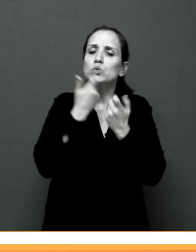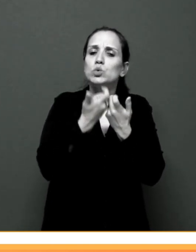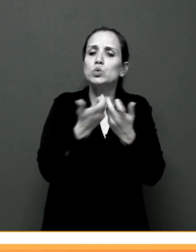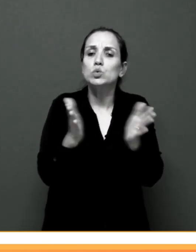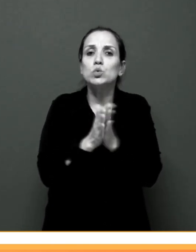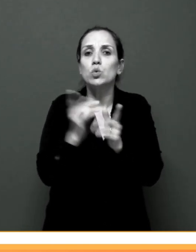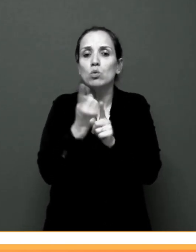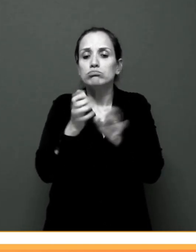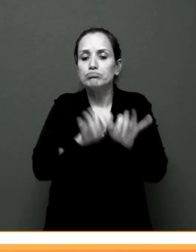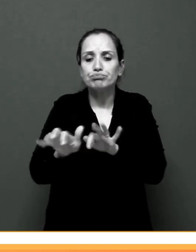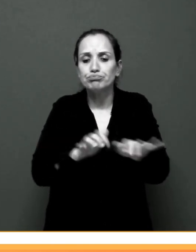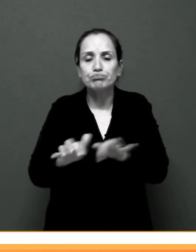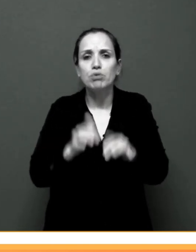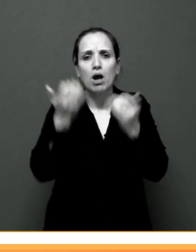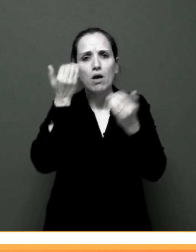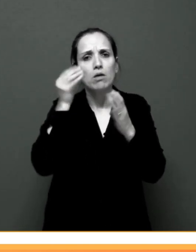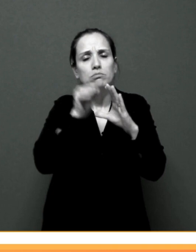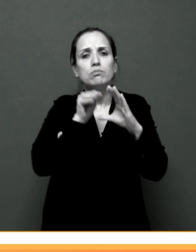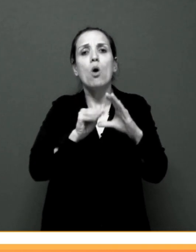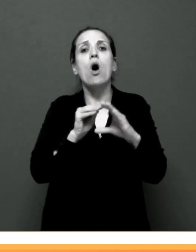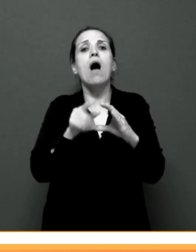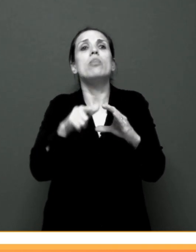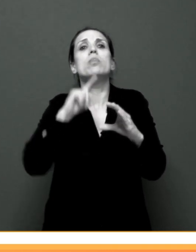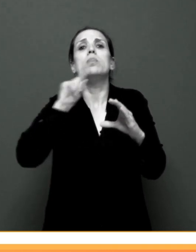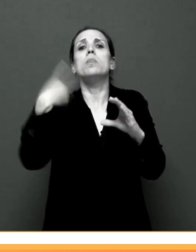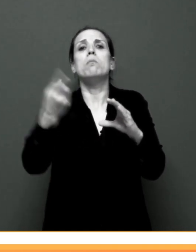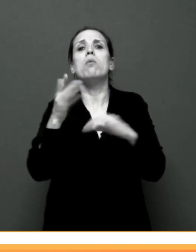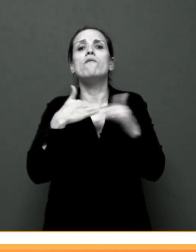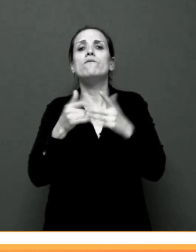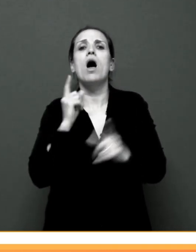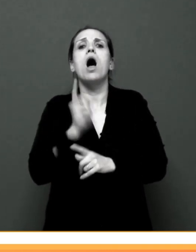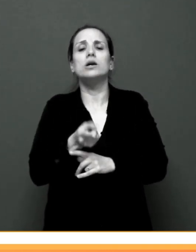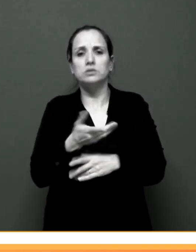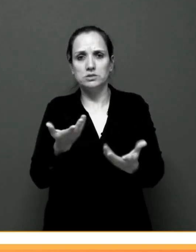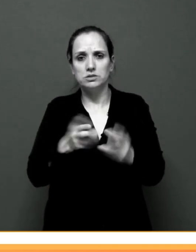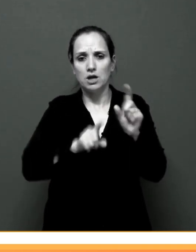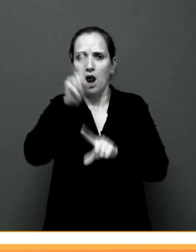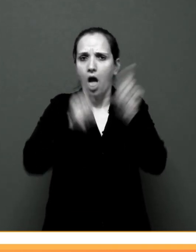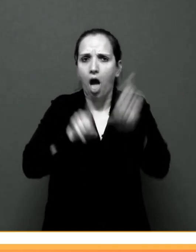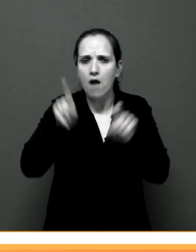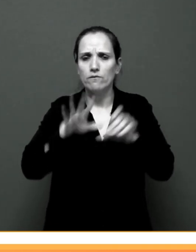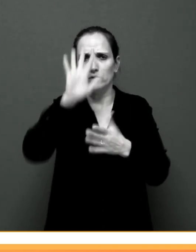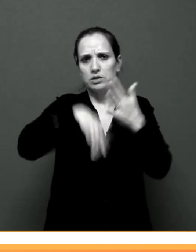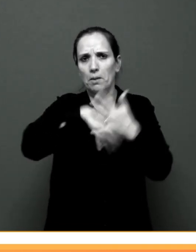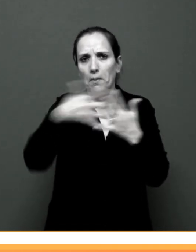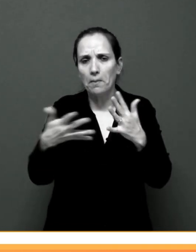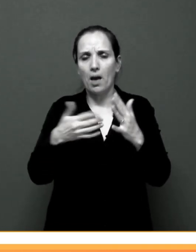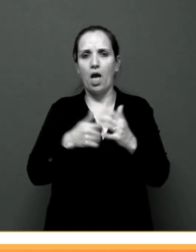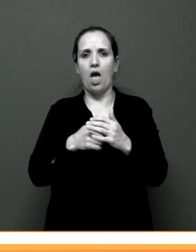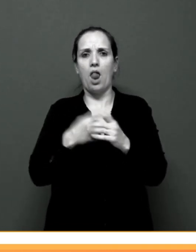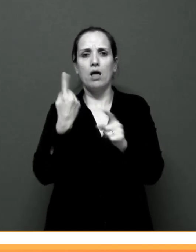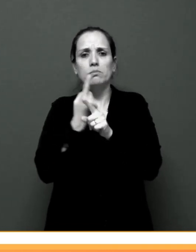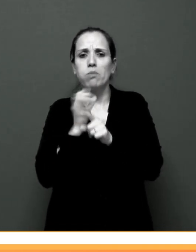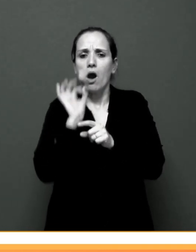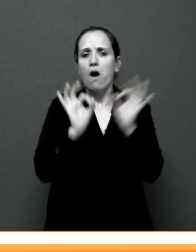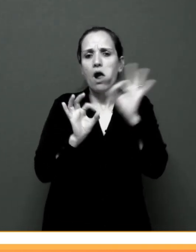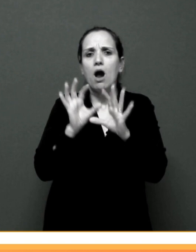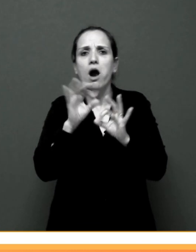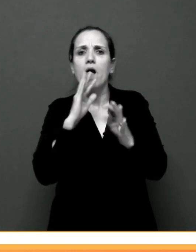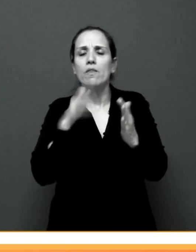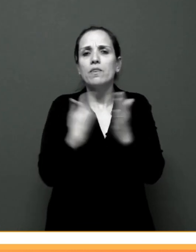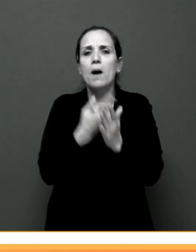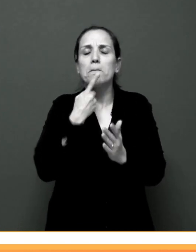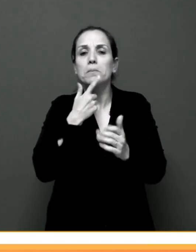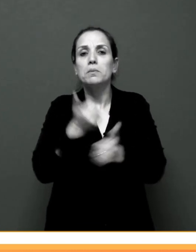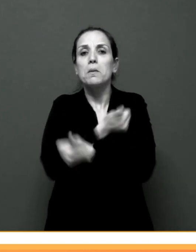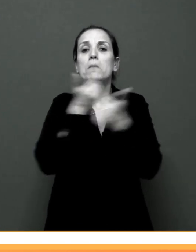digitados, mas o que fazer com eles também. Então, gráficos, tabelas, indicadores, tudo